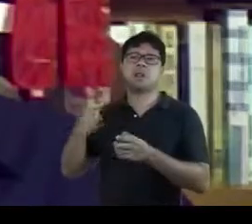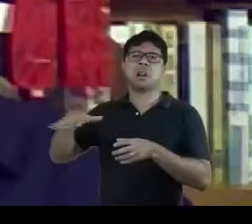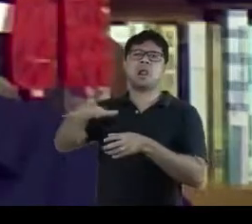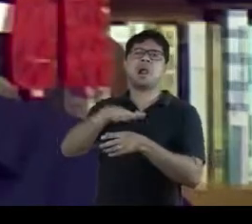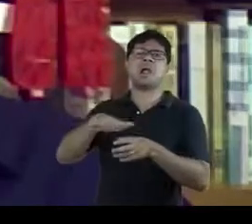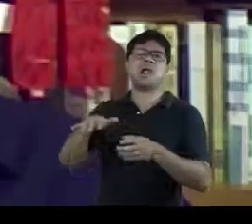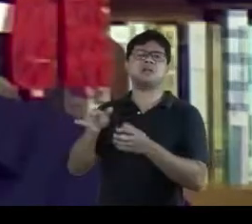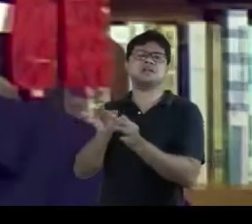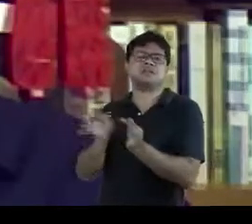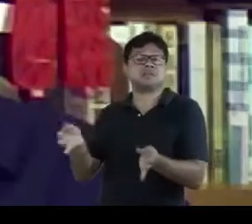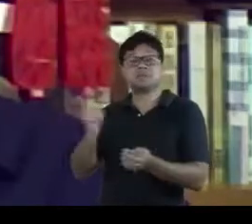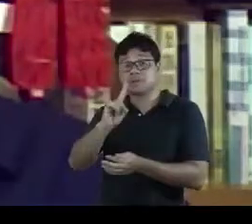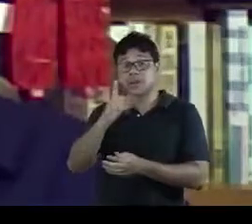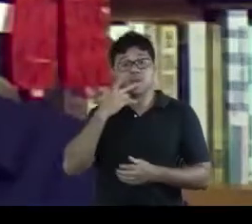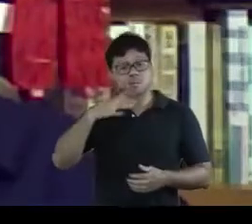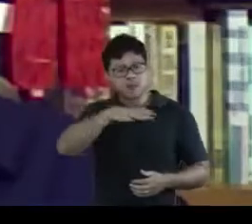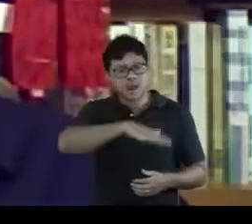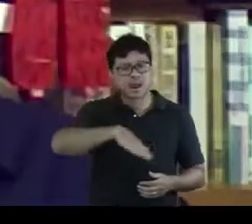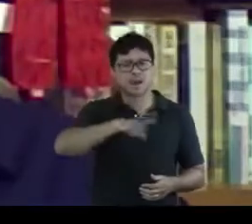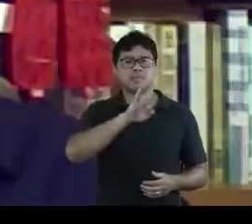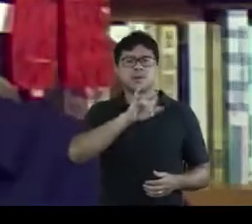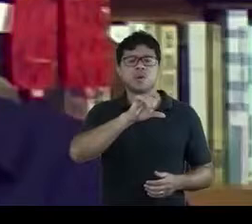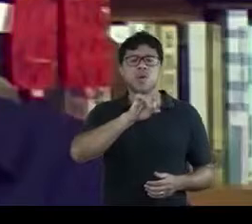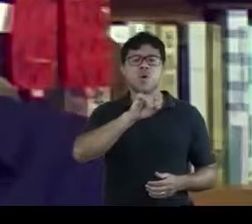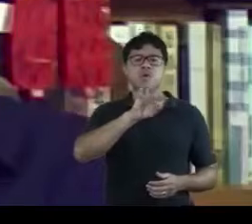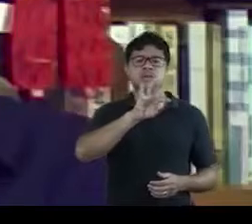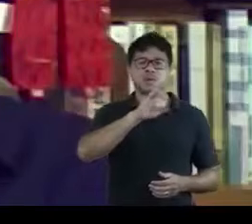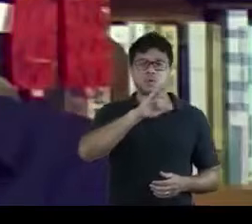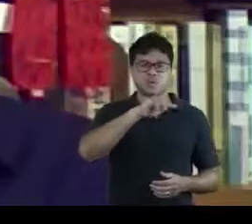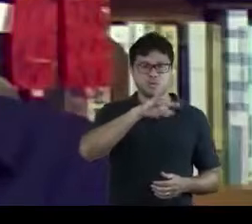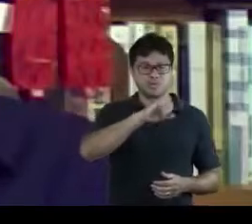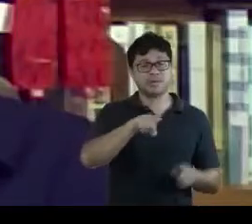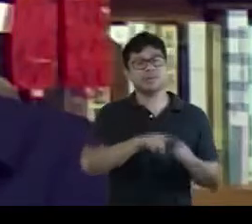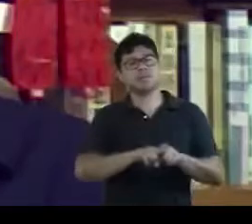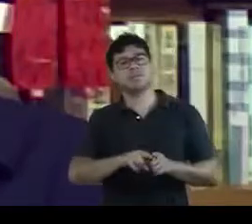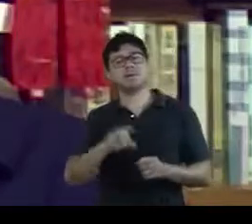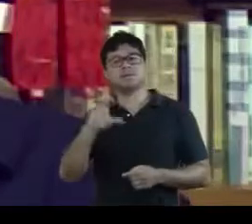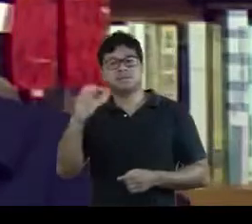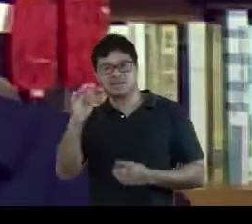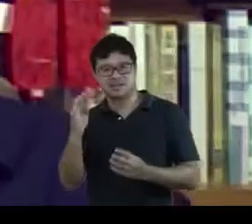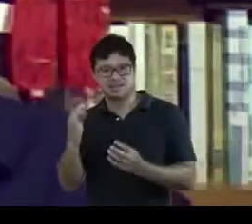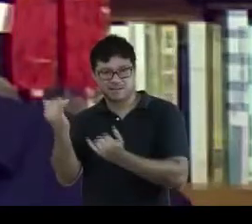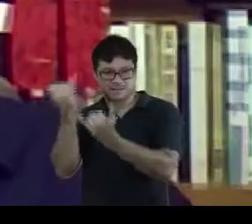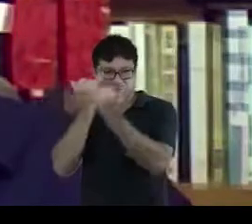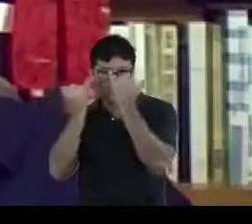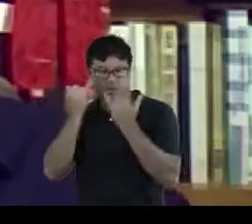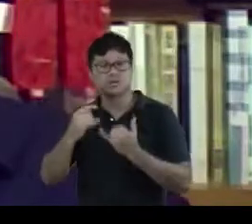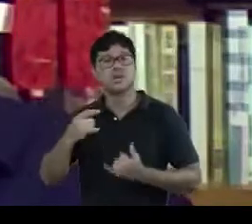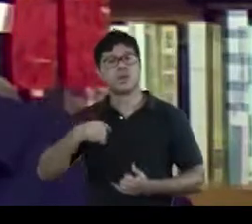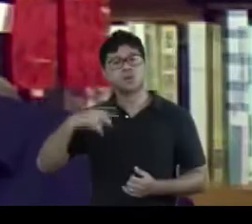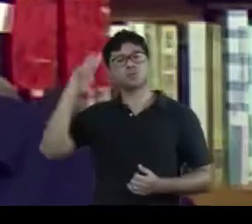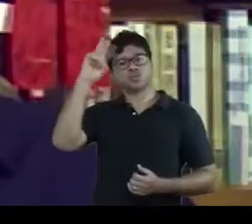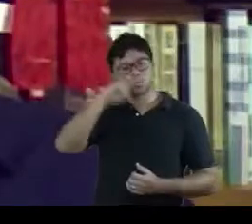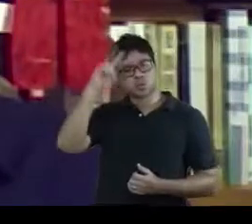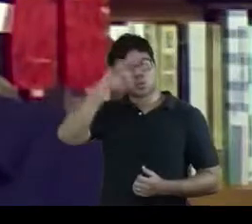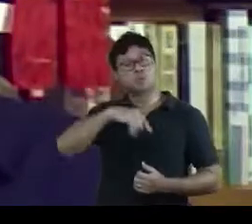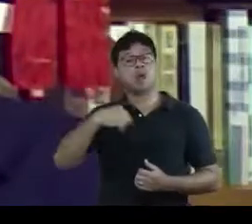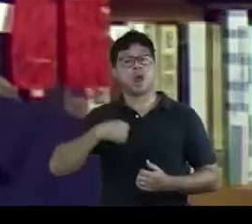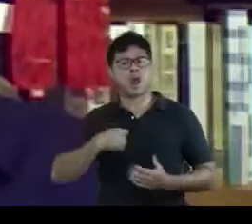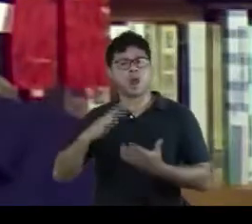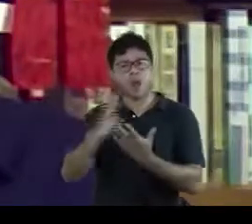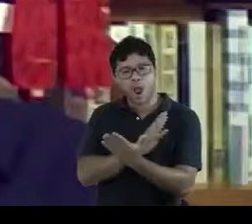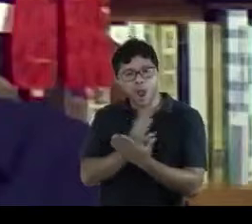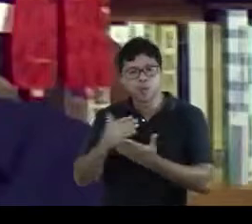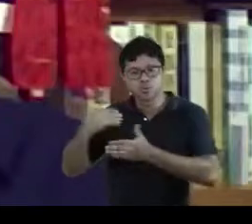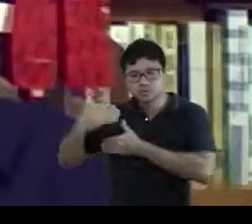teóricas propostas pelo campo da biblioteconomia e das ciências da informação, sou historiador e vou me servir de